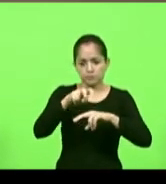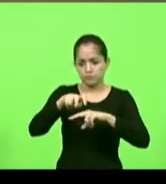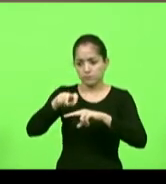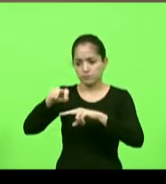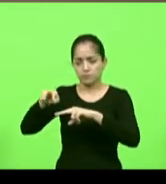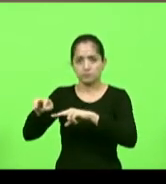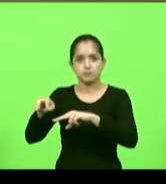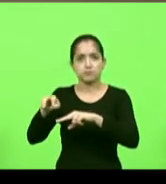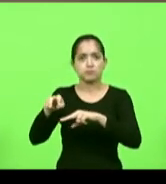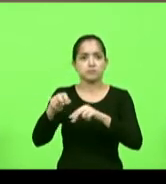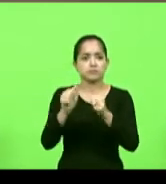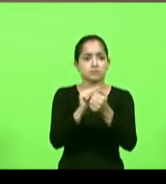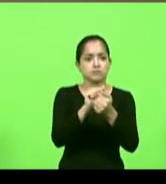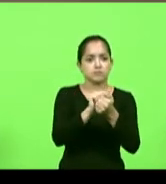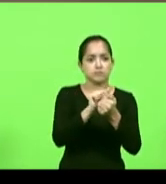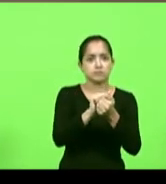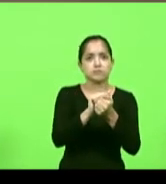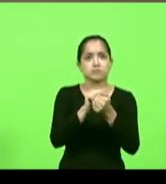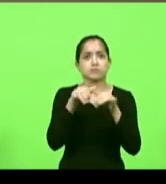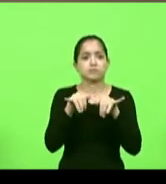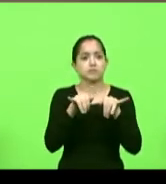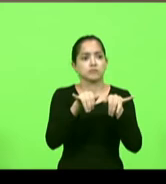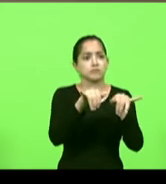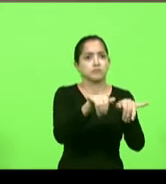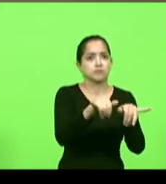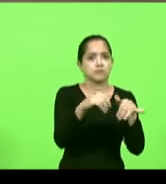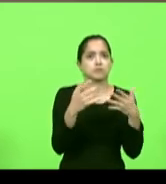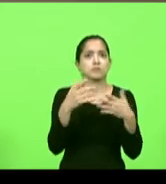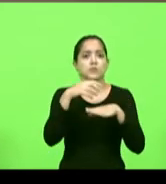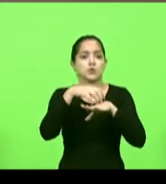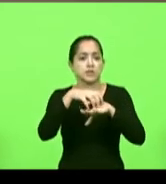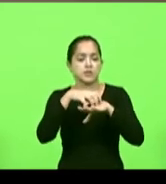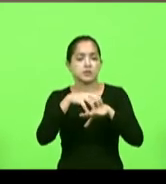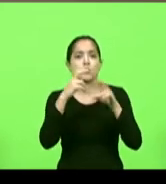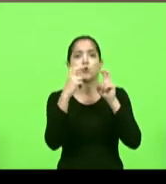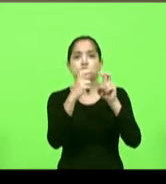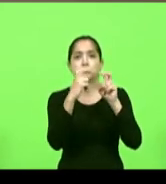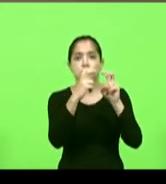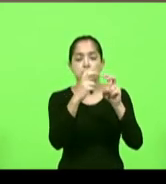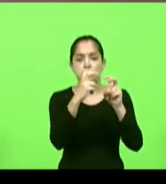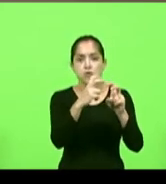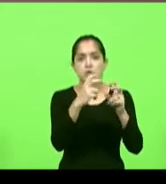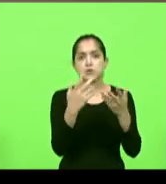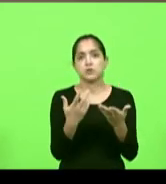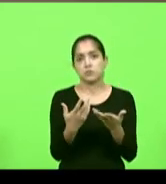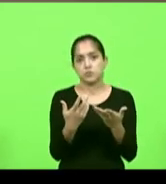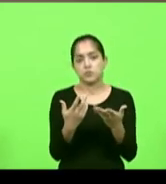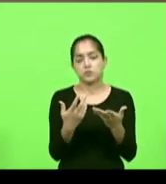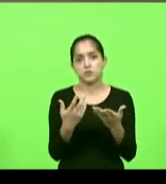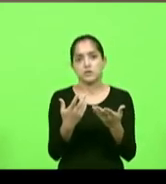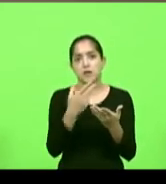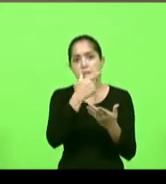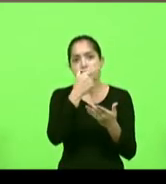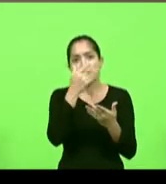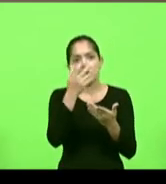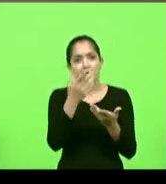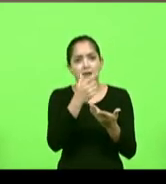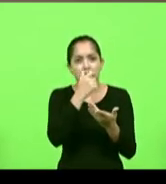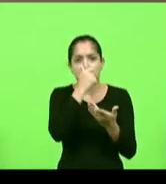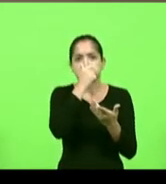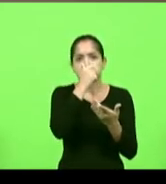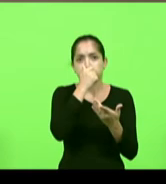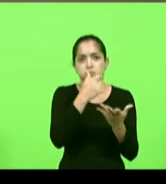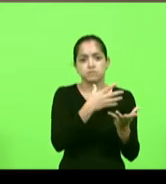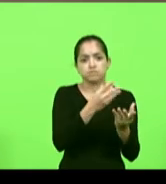outro se no mercado está todo mundo aglomerado é essencial exatamente se no transporte urbano vai todo mundo